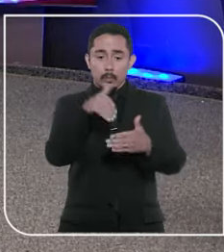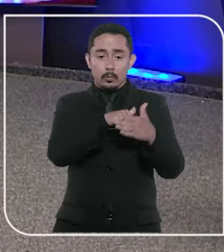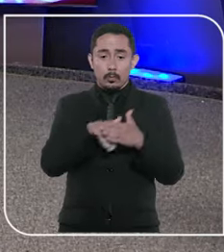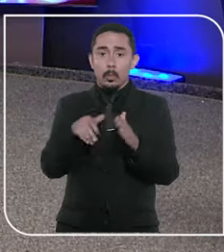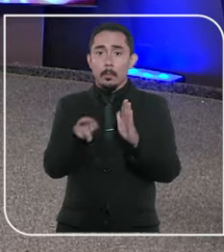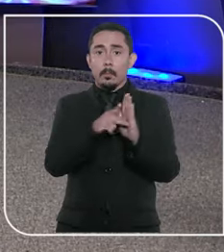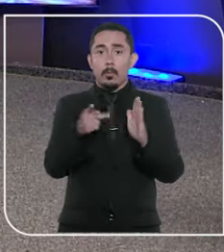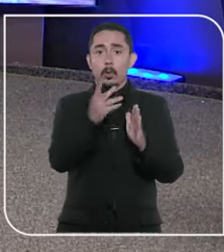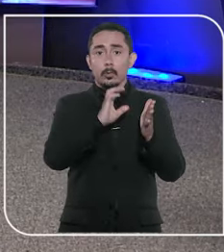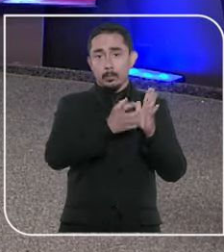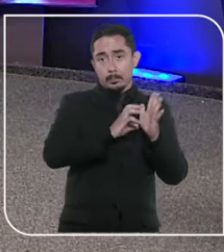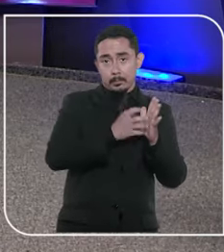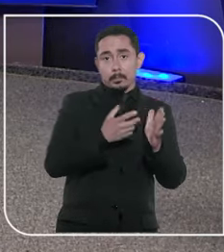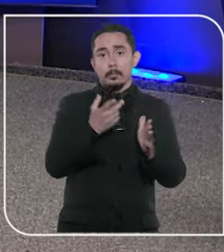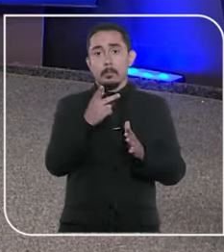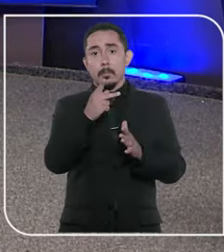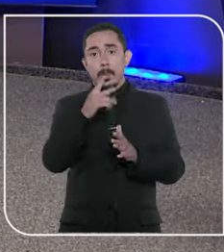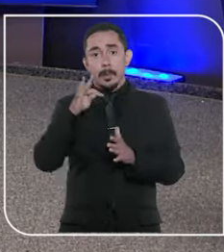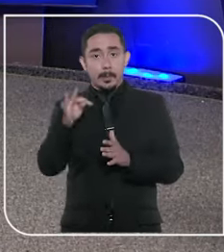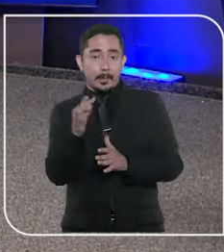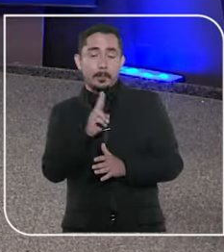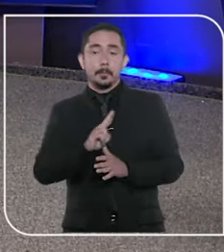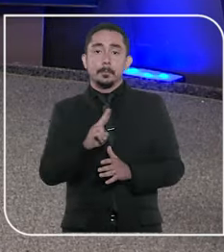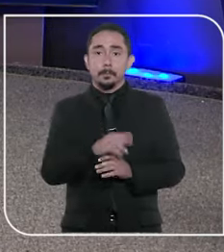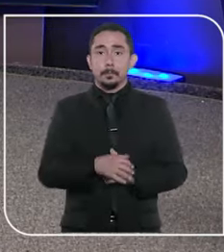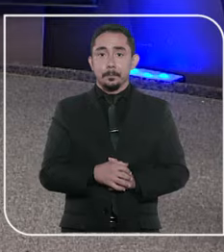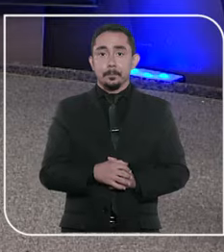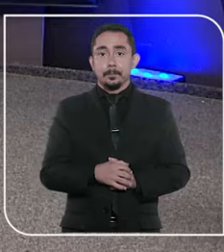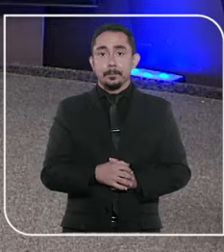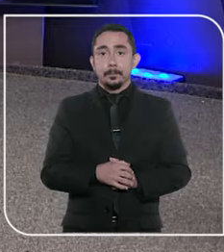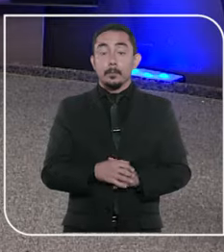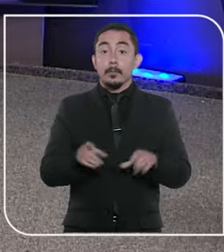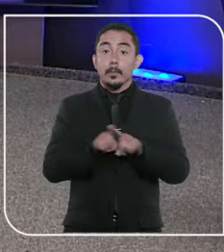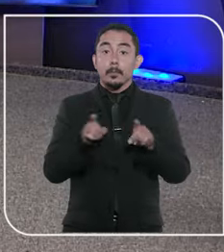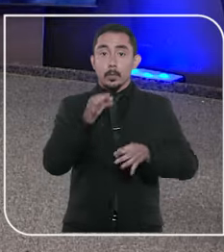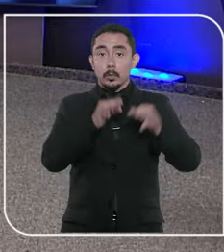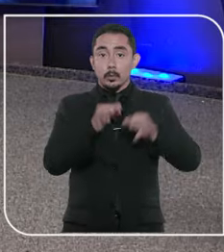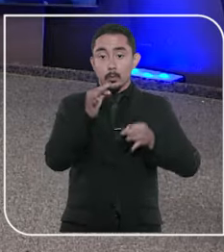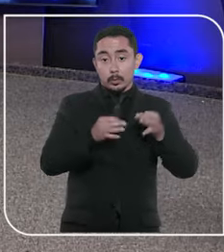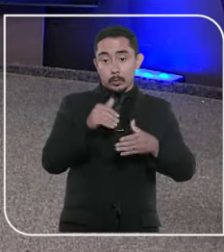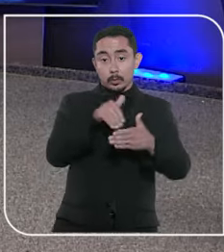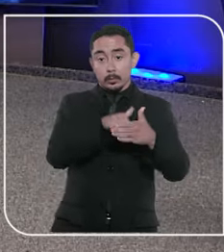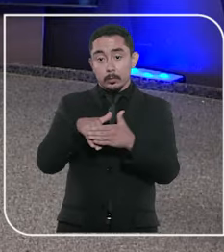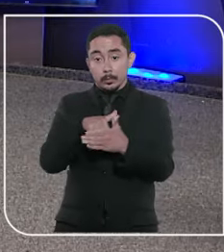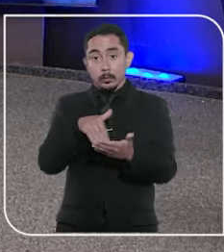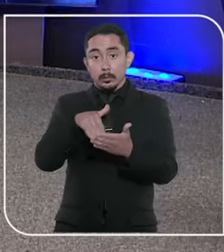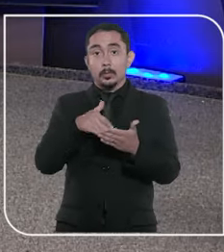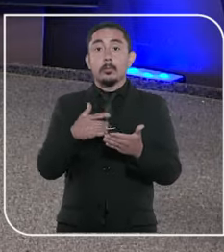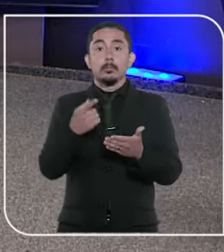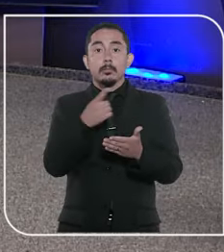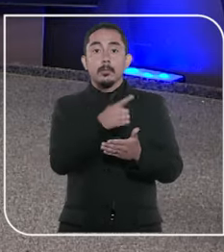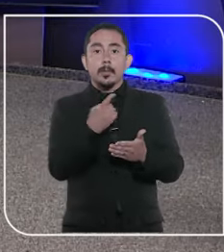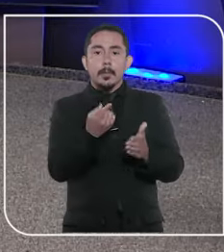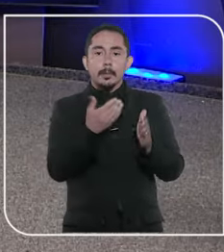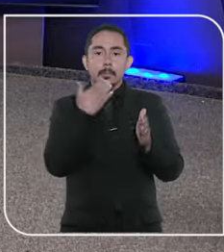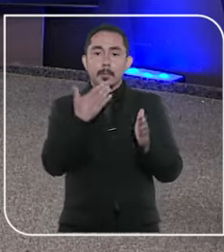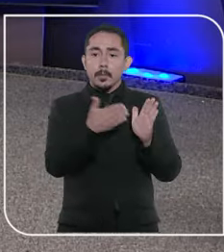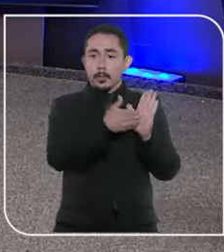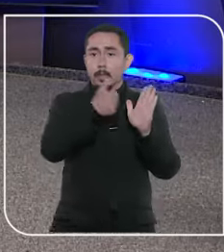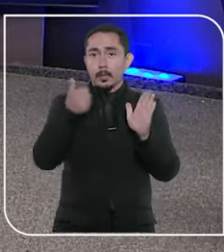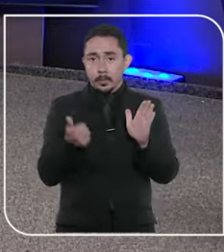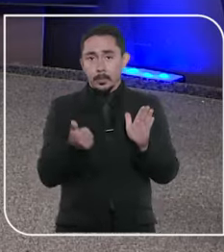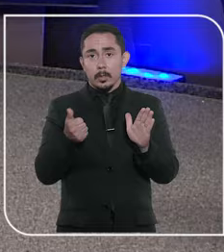pediam voto para o candidato petista. A justiça eleitoral determinou que a obra fosse retirada do